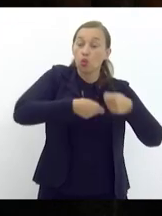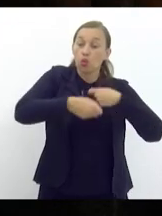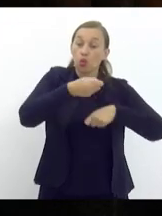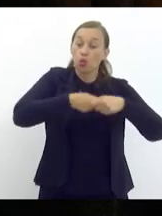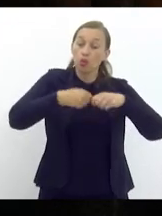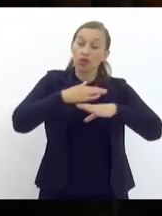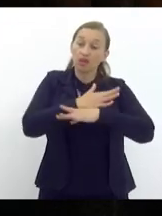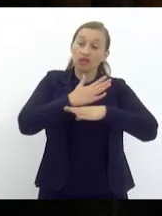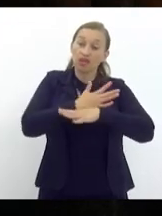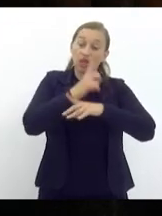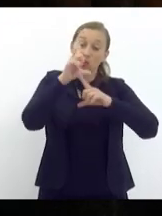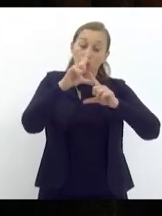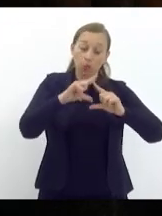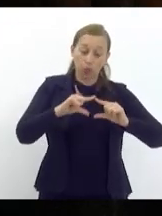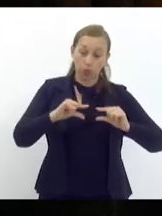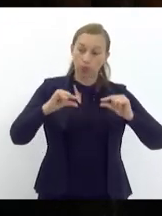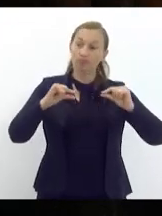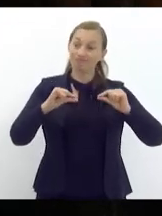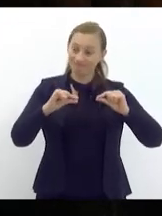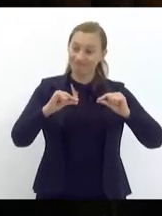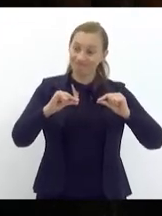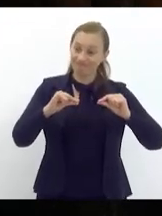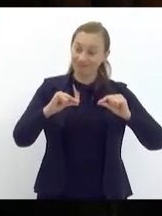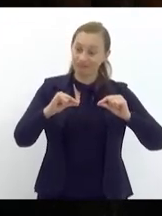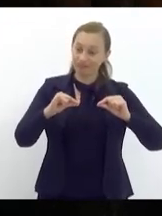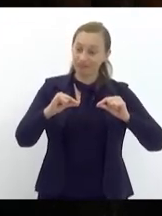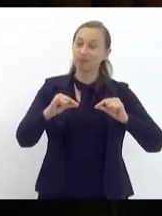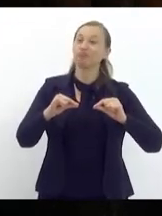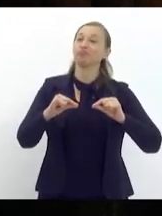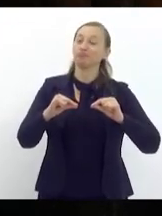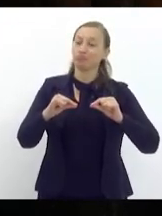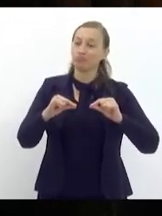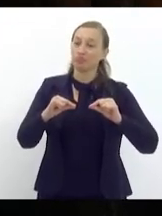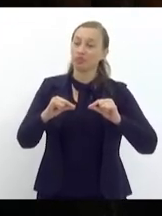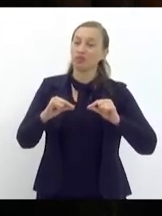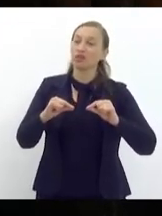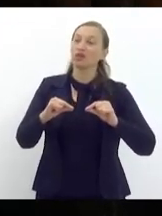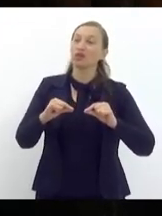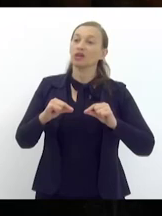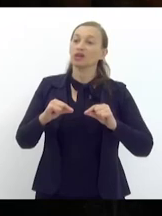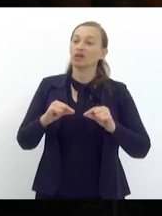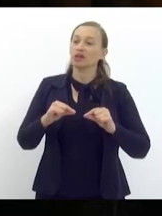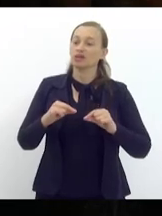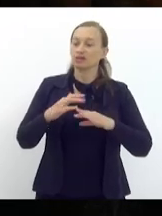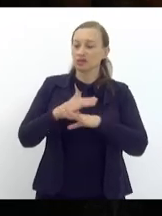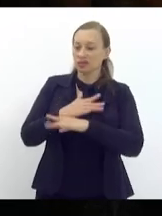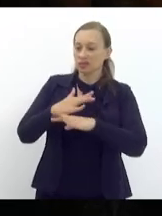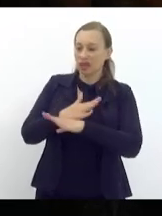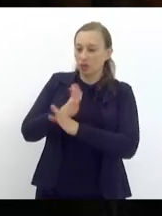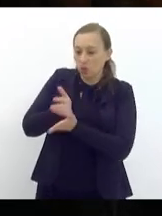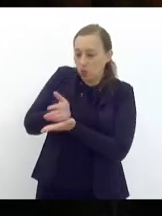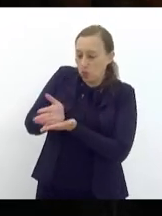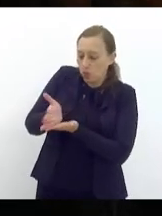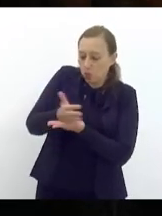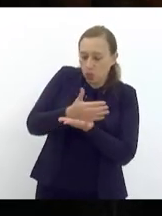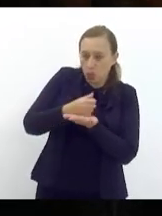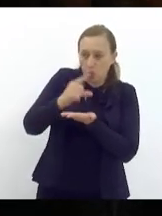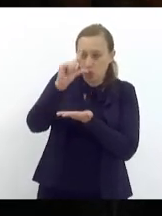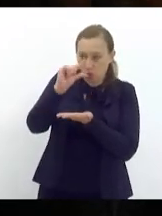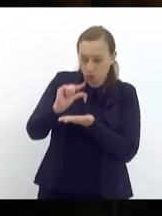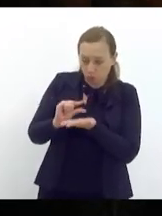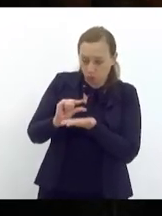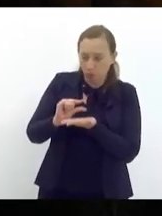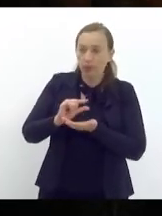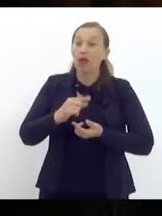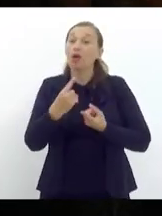cidade e da nossa região metropolitana senhora presidente porque